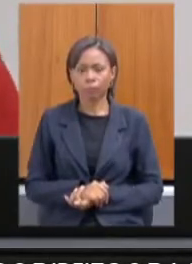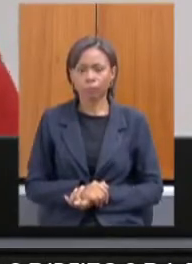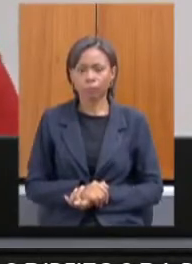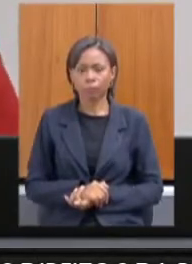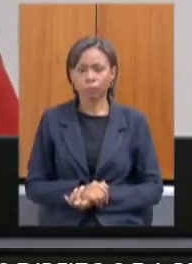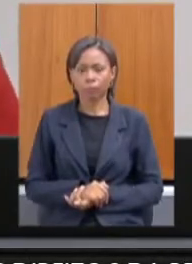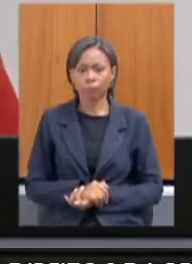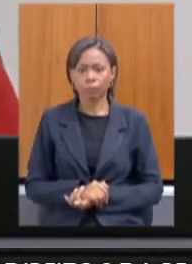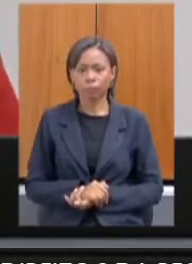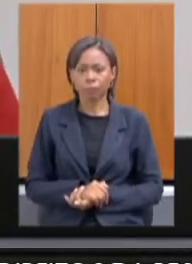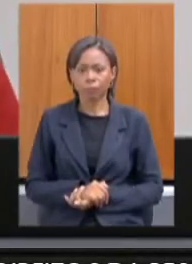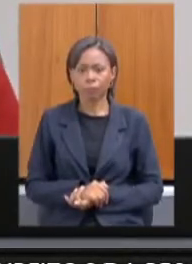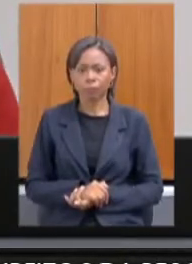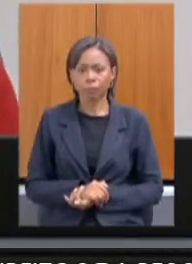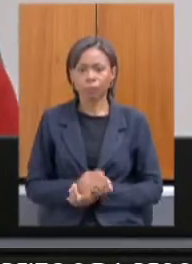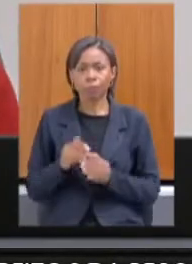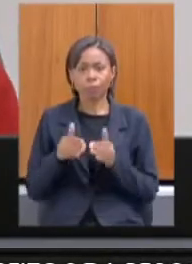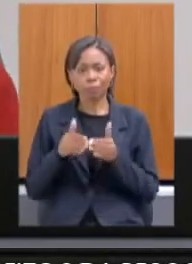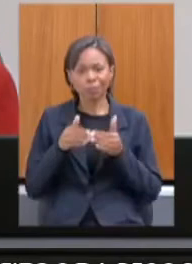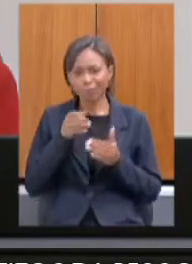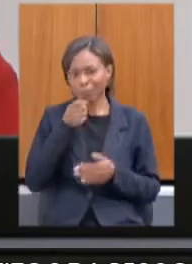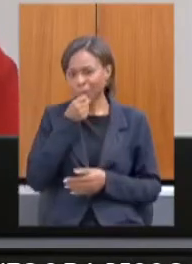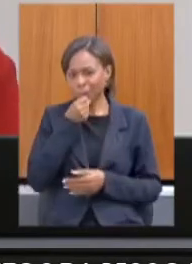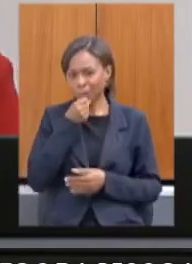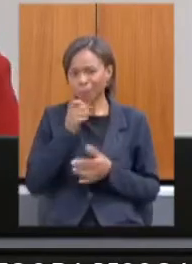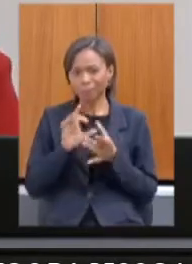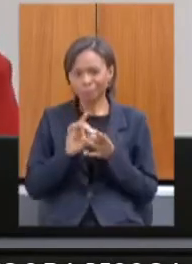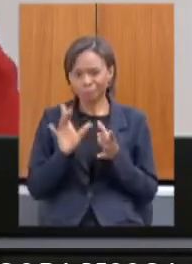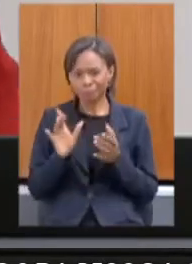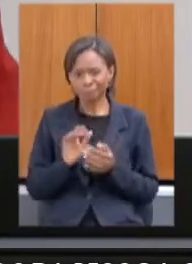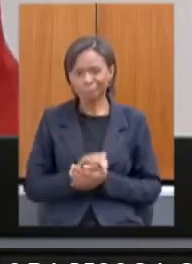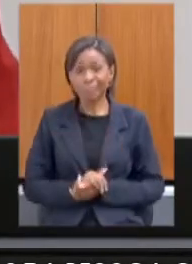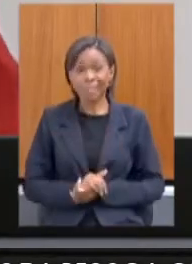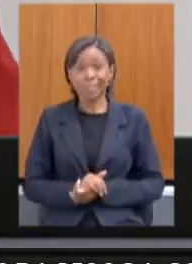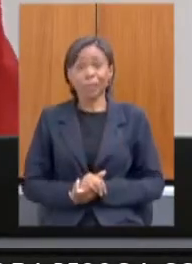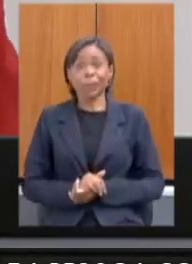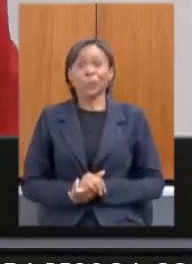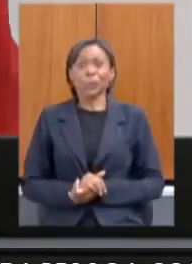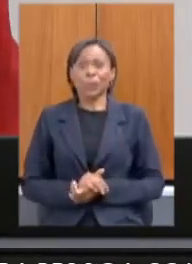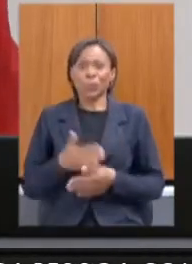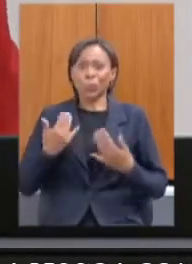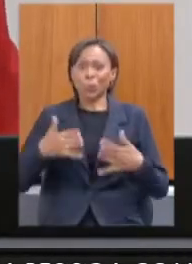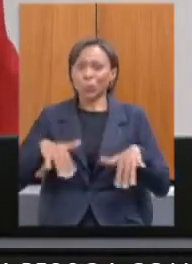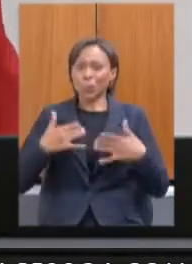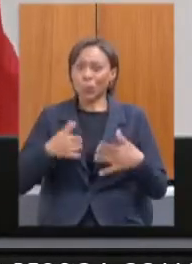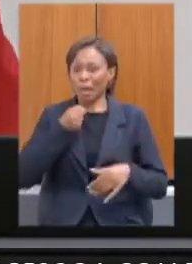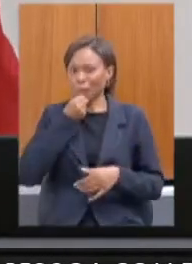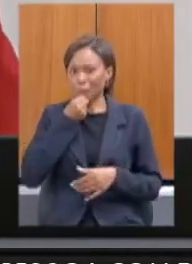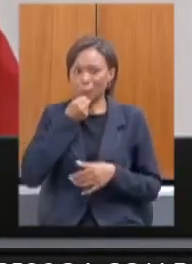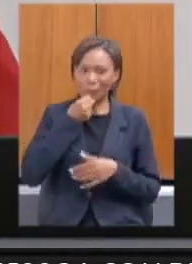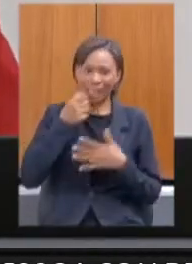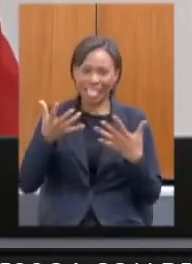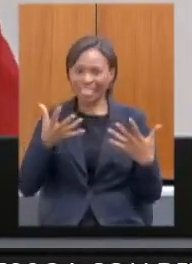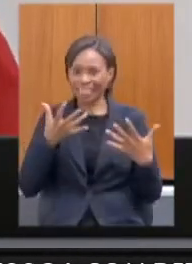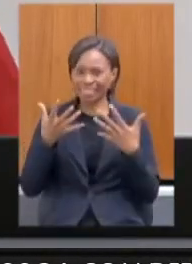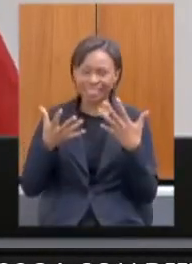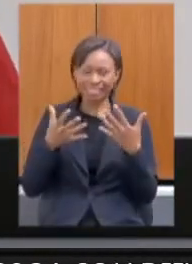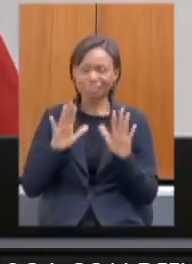Abriu o microfone, deputada Andréia, isso. Vamos lá. Gente, esse microfone deixa a gente doido, mas eu abri.